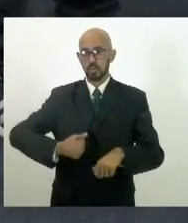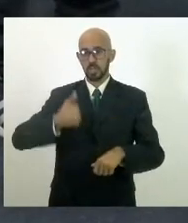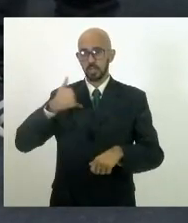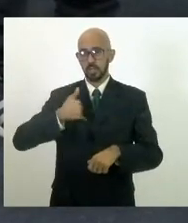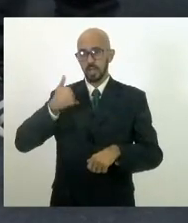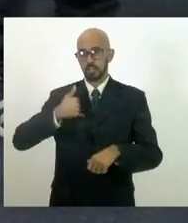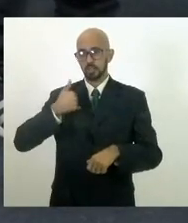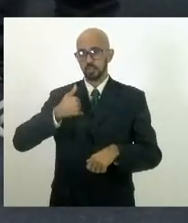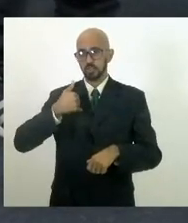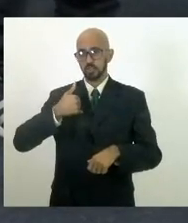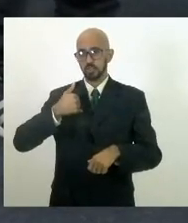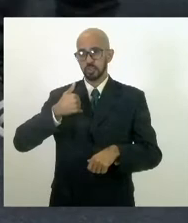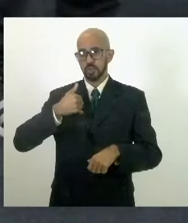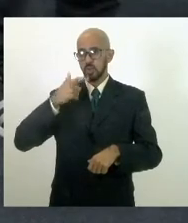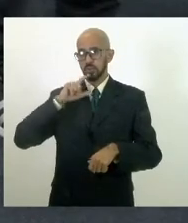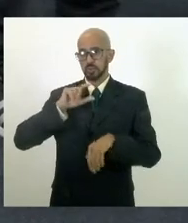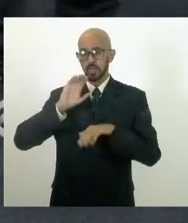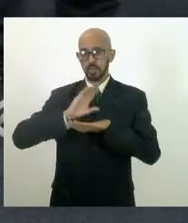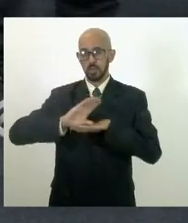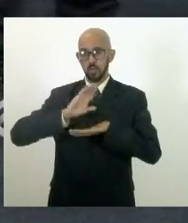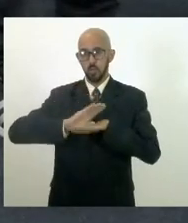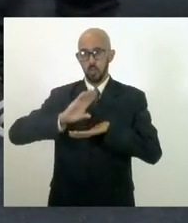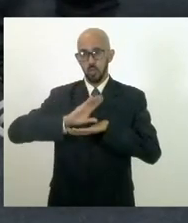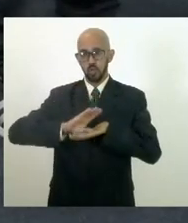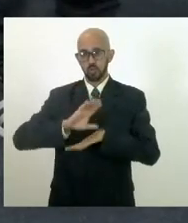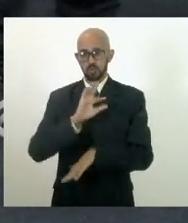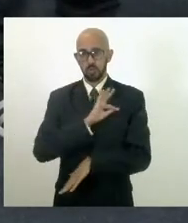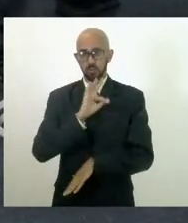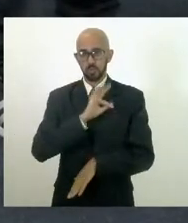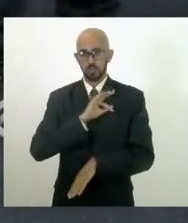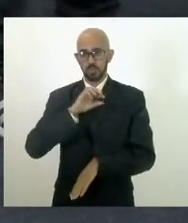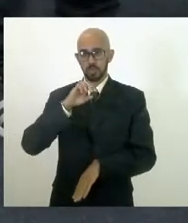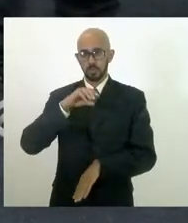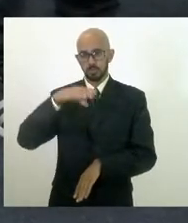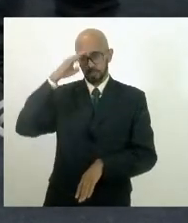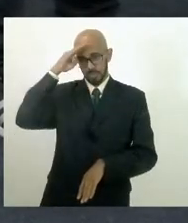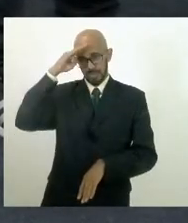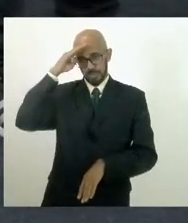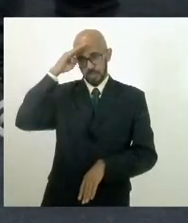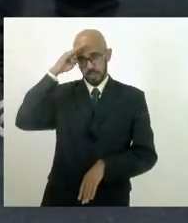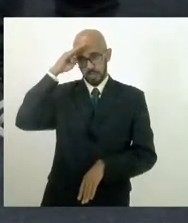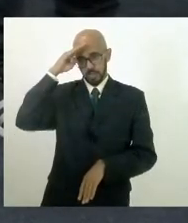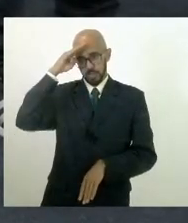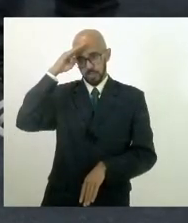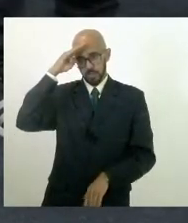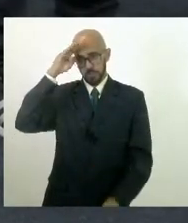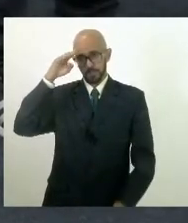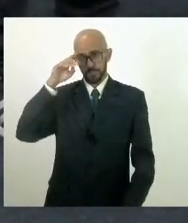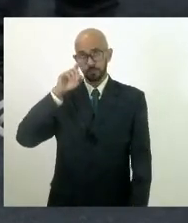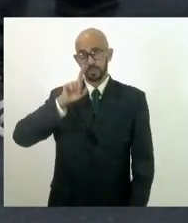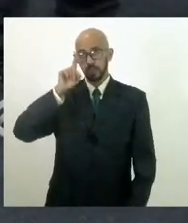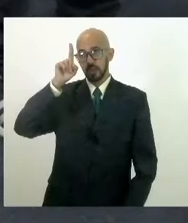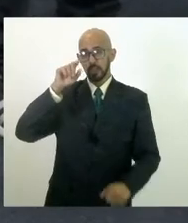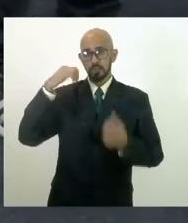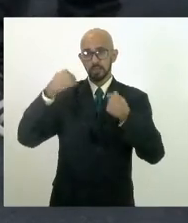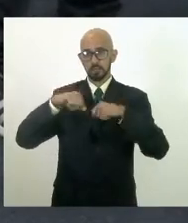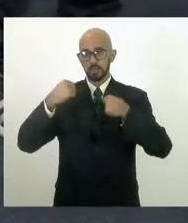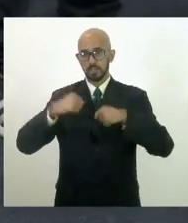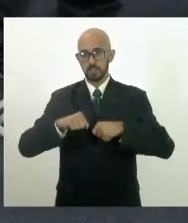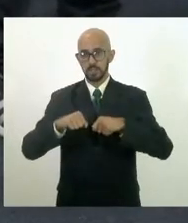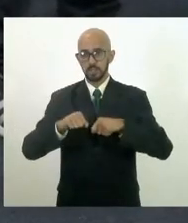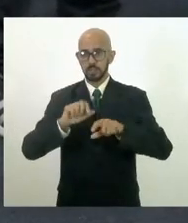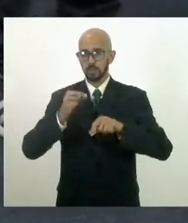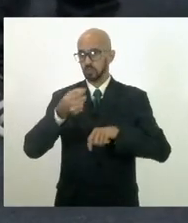puderam fazer o curso para a Polícia Militar aqui do Rio. E eles estão dependendo de um